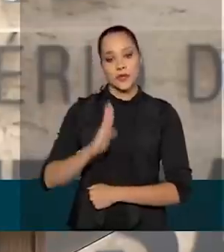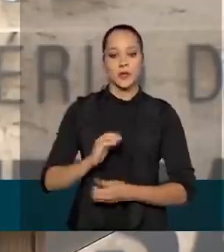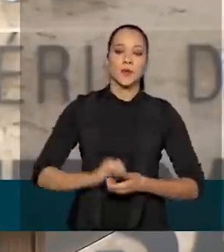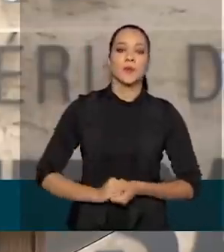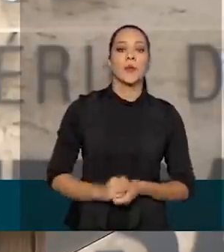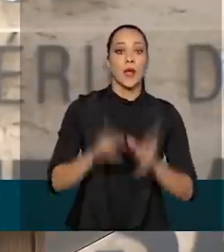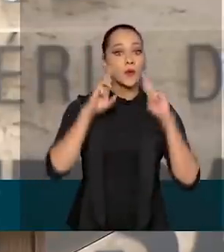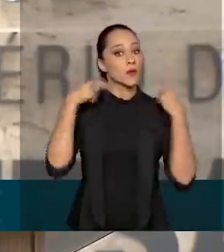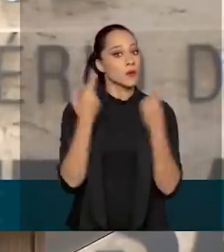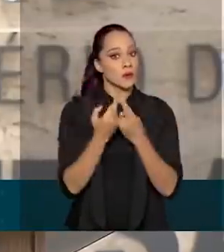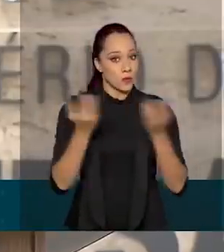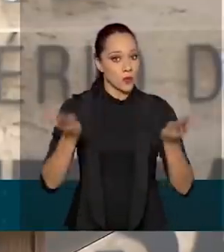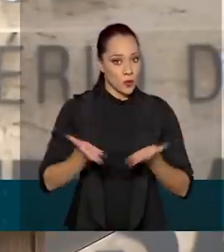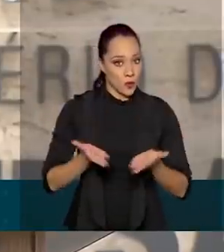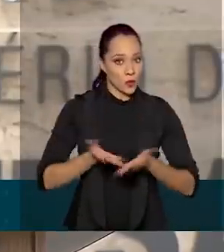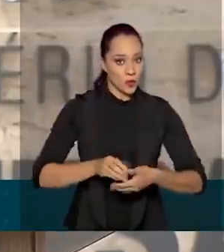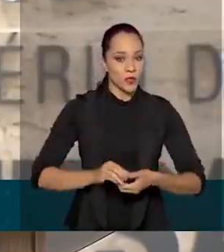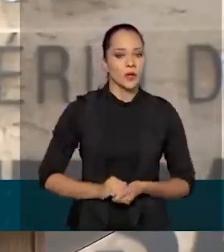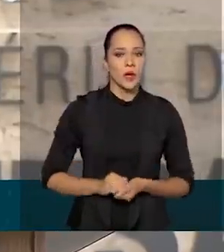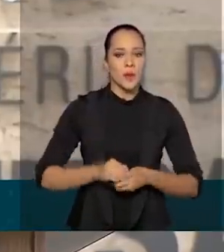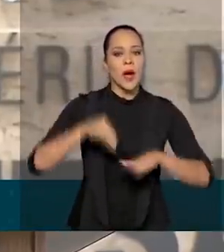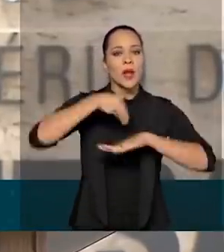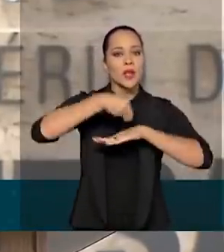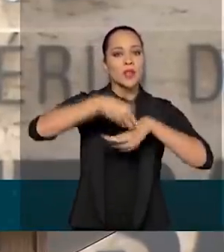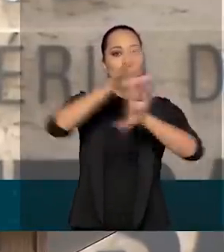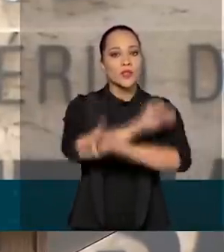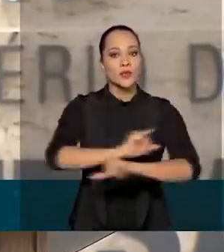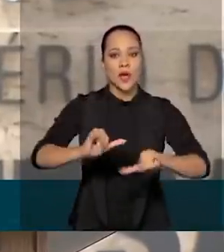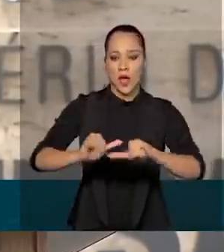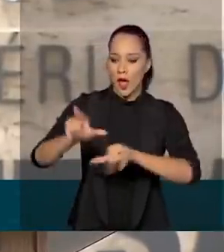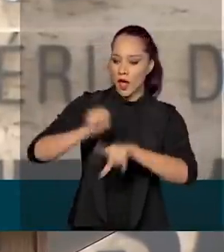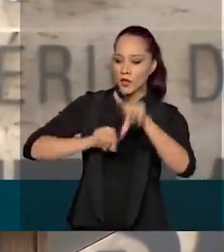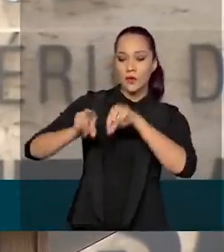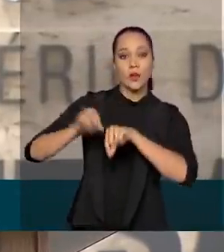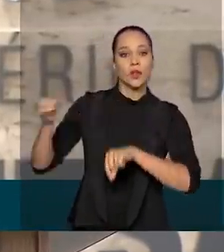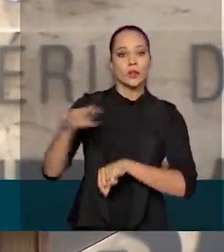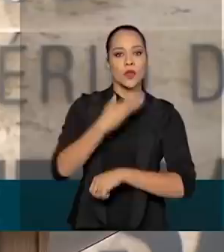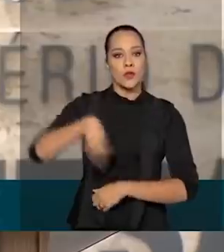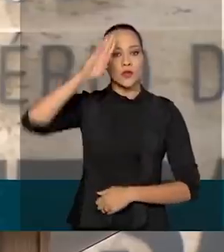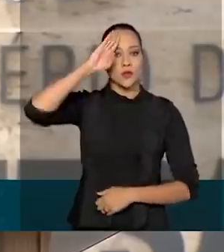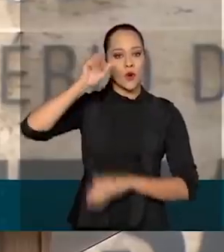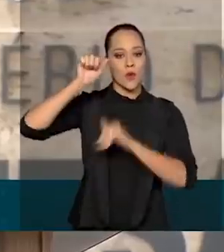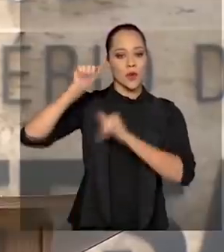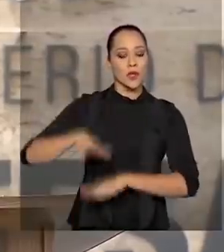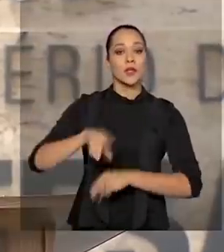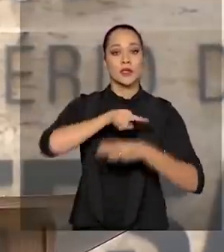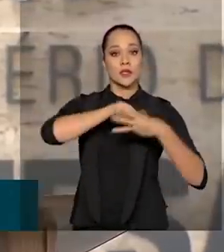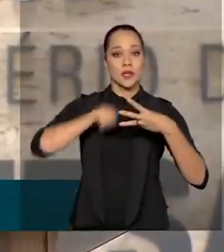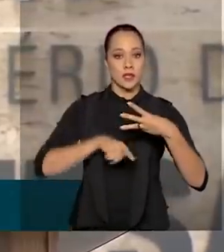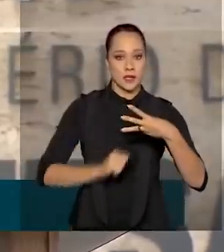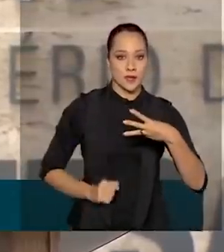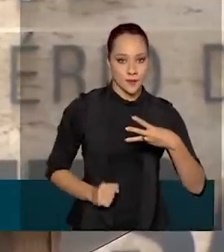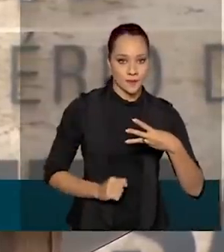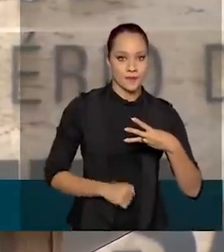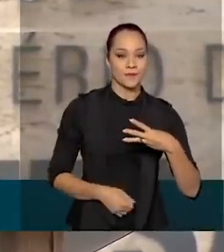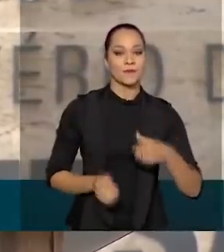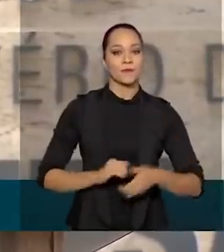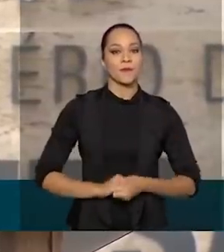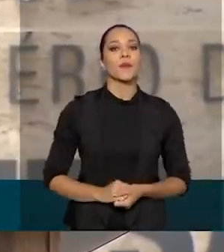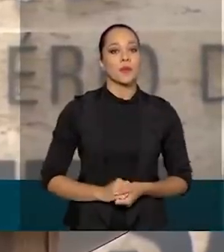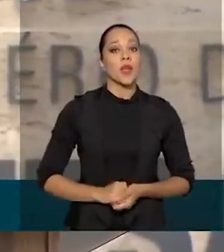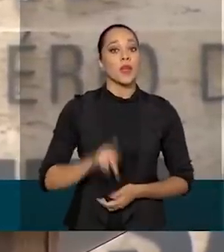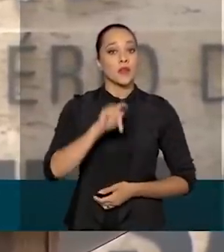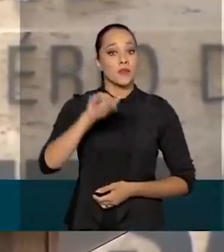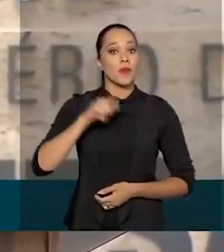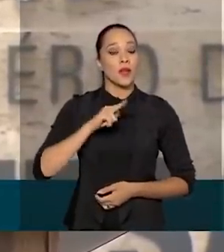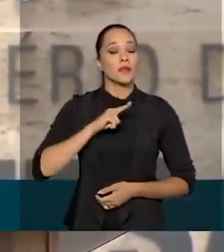Nos reunimos hoje para divulgar a escolha dos novos comandantes nas três Forças Armadas que vão ter